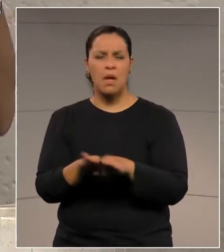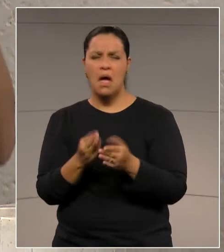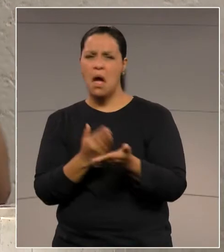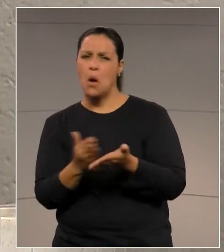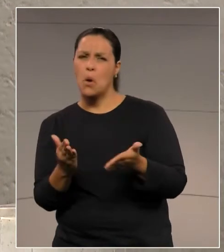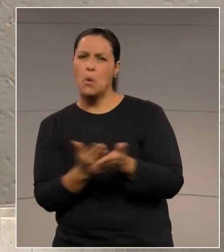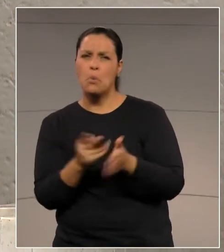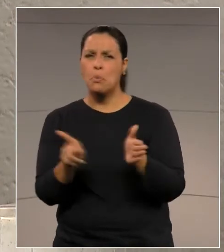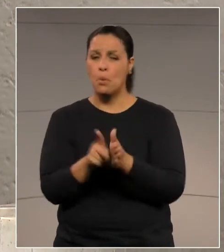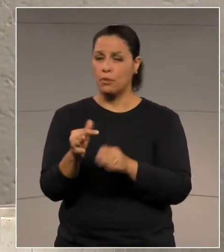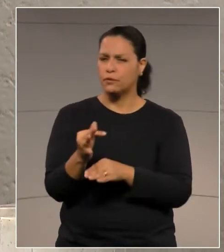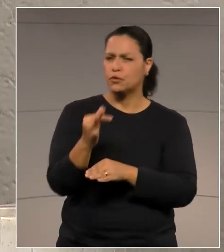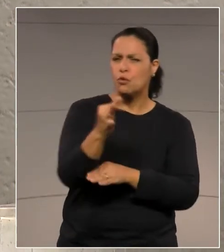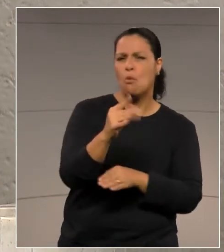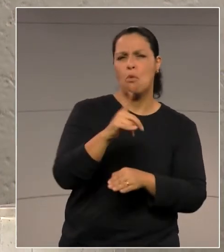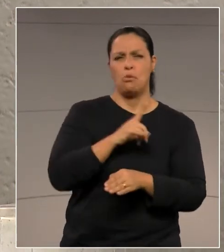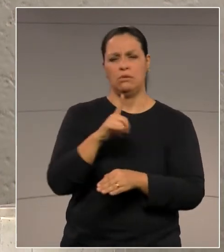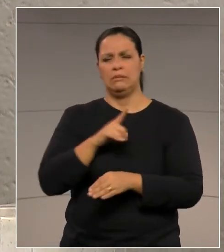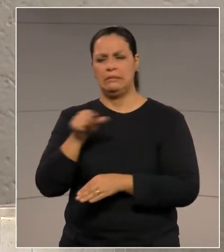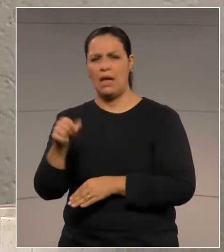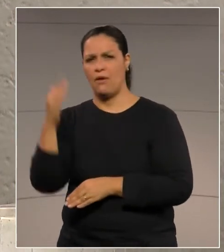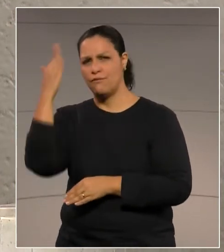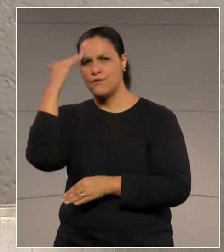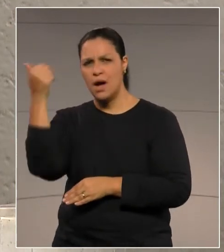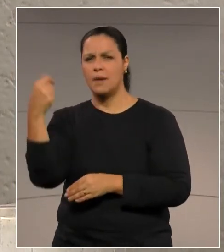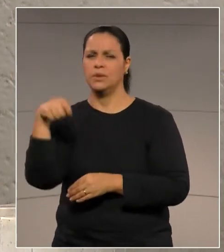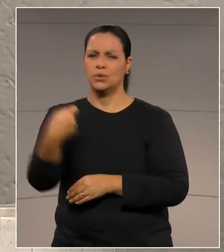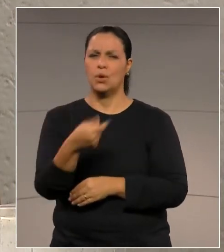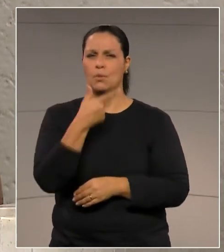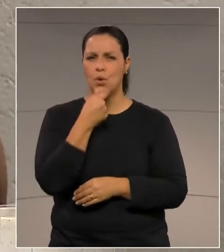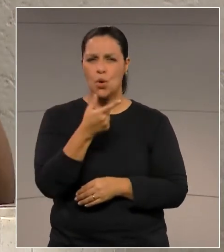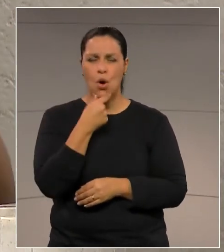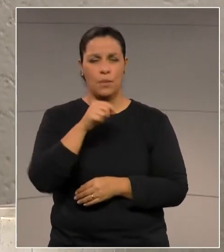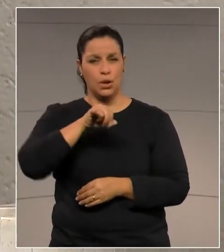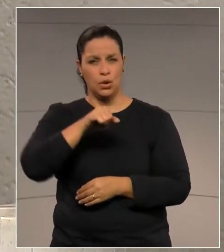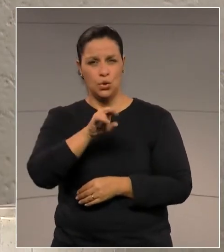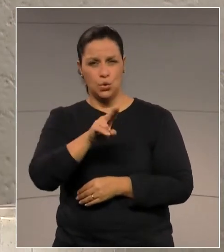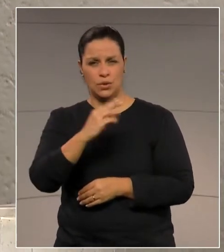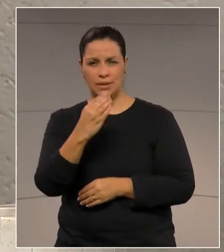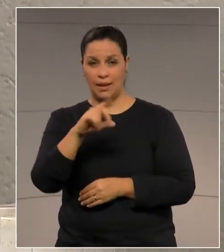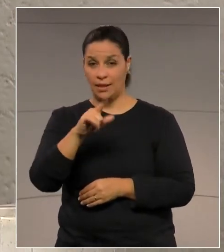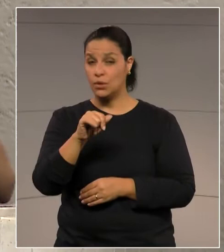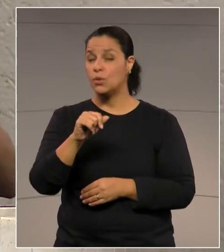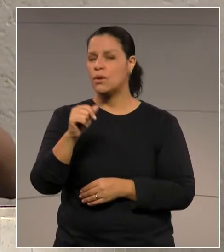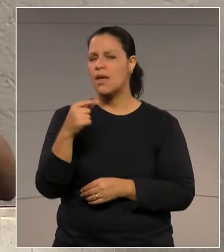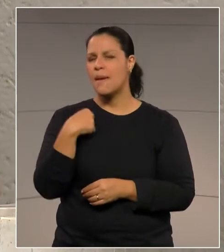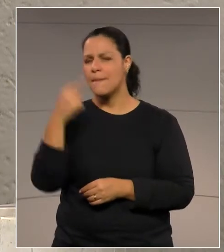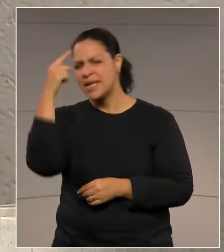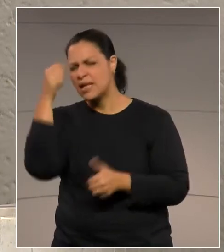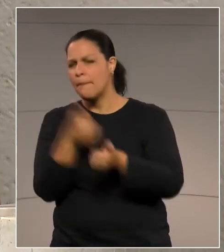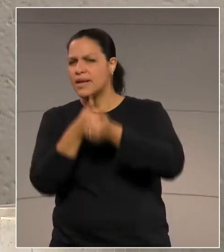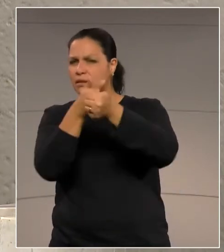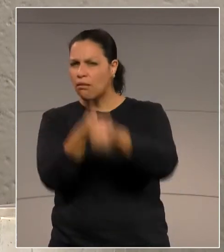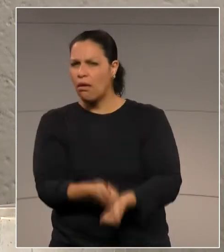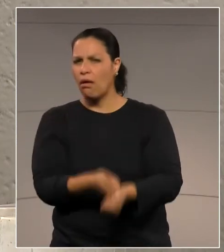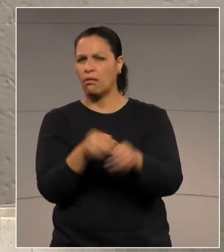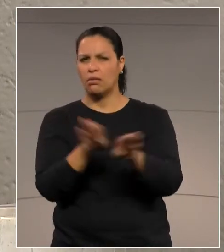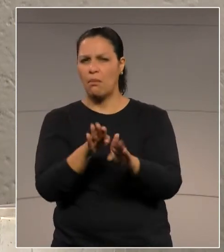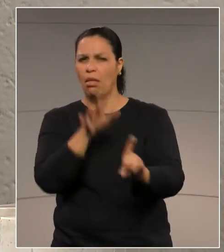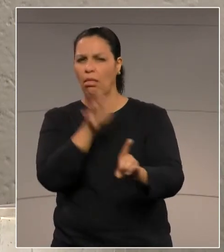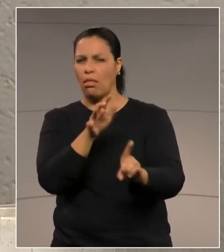para o futuro, para o Jocelito. E a ideia era derrubar ele, era perseguir ele.